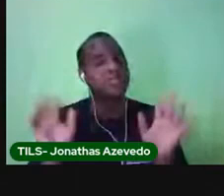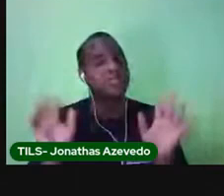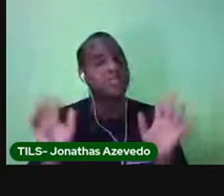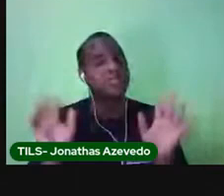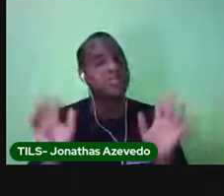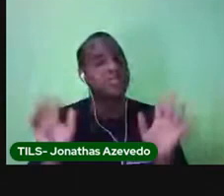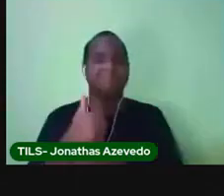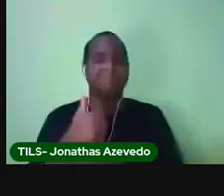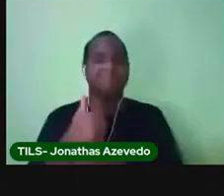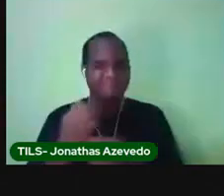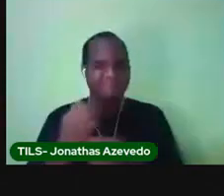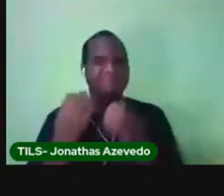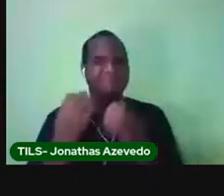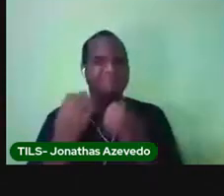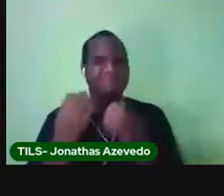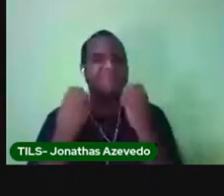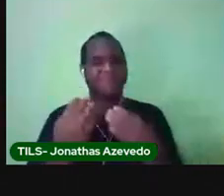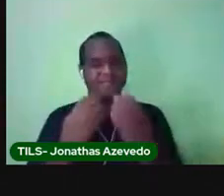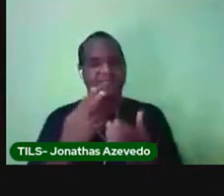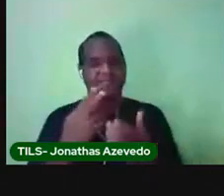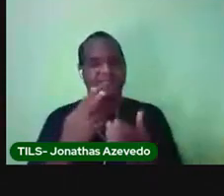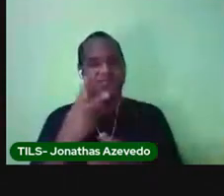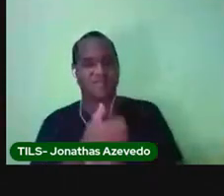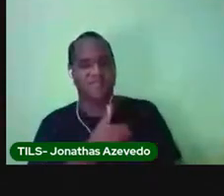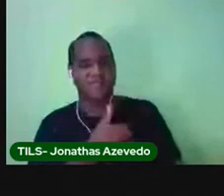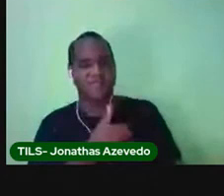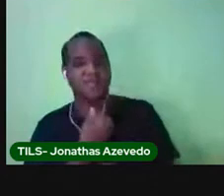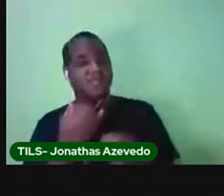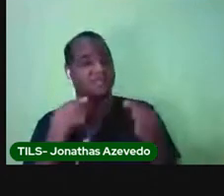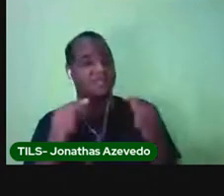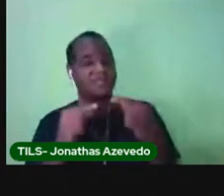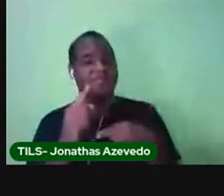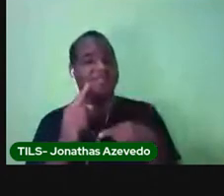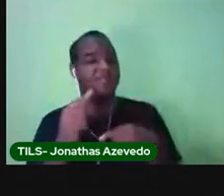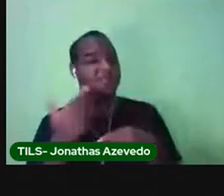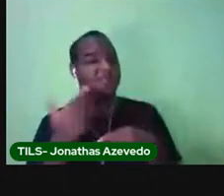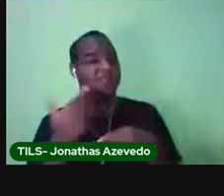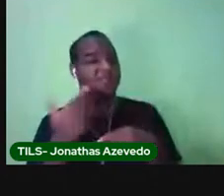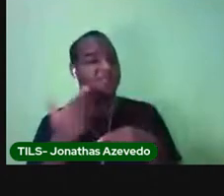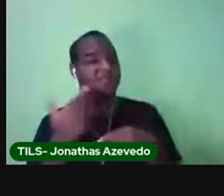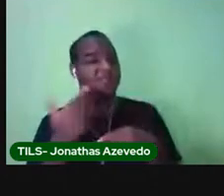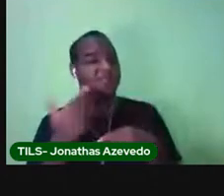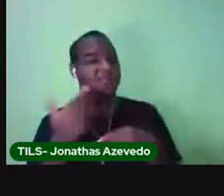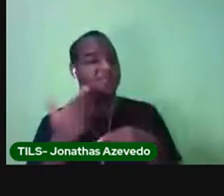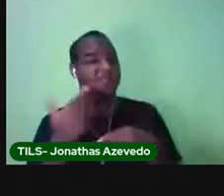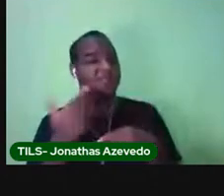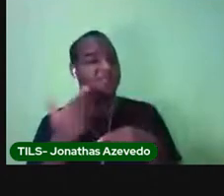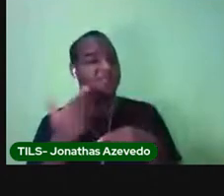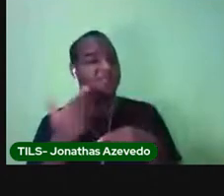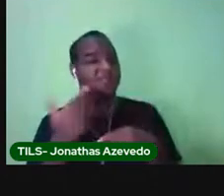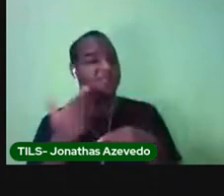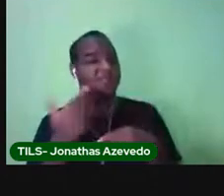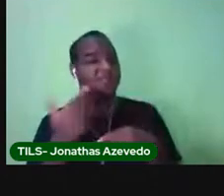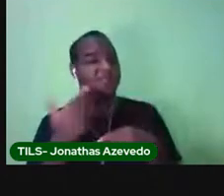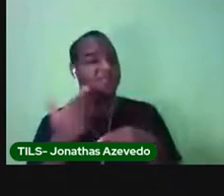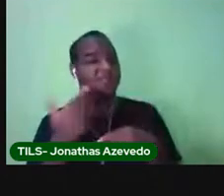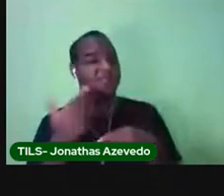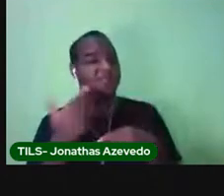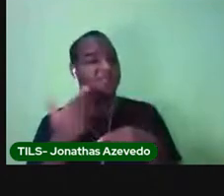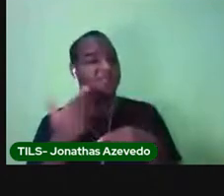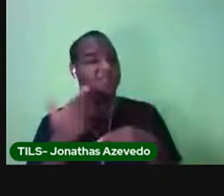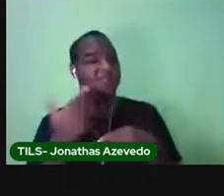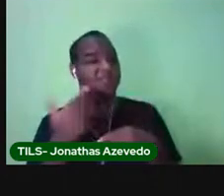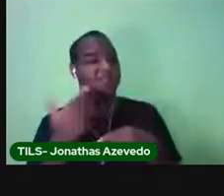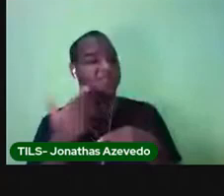idade não tem vacina para tomar. Porque você já completou até os seis anos o quadro vacinal.